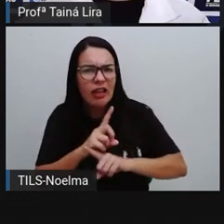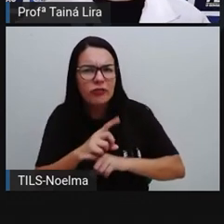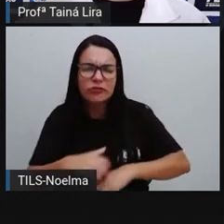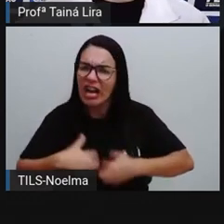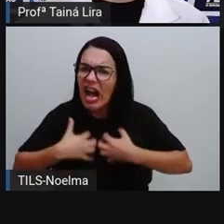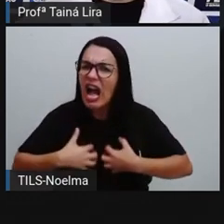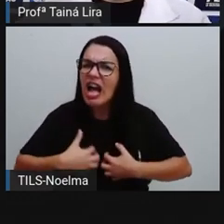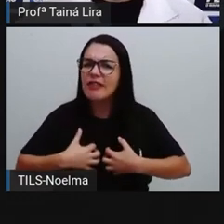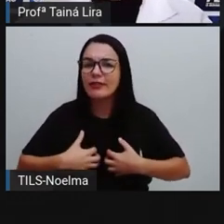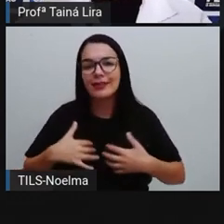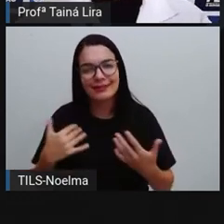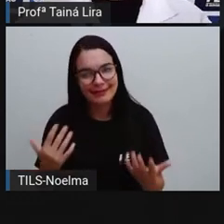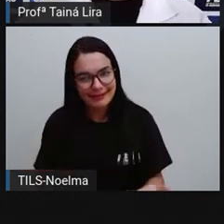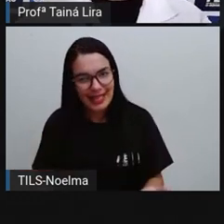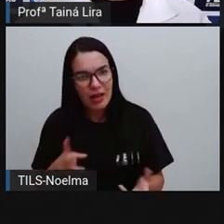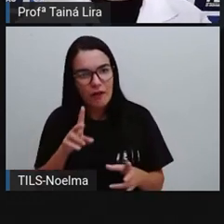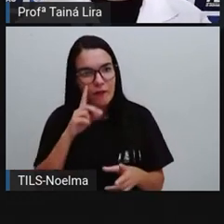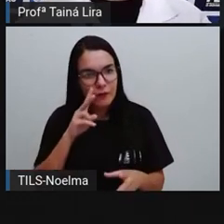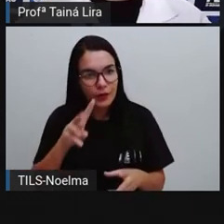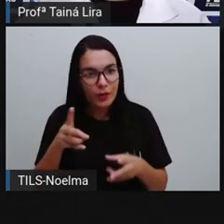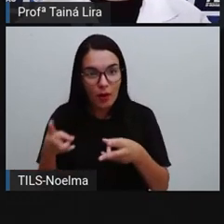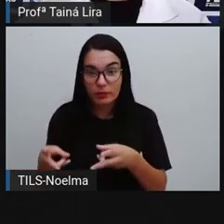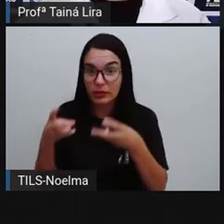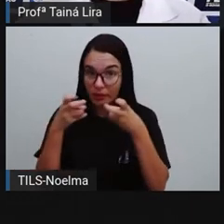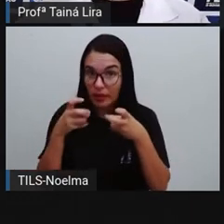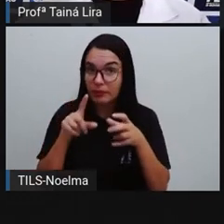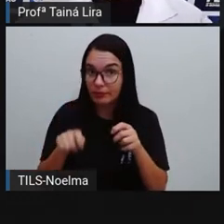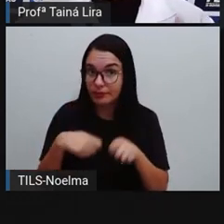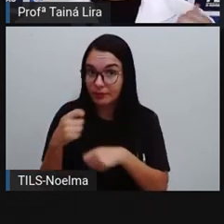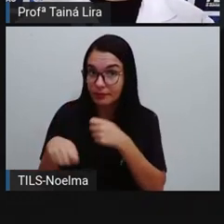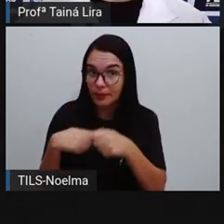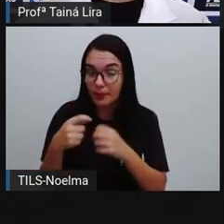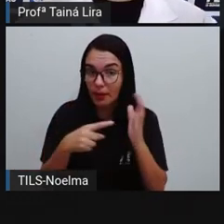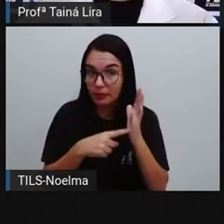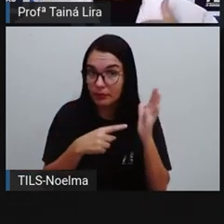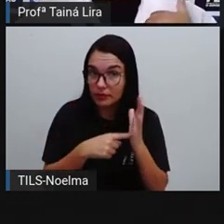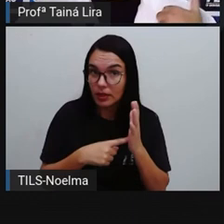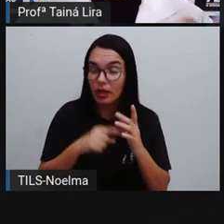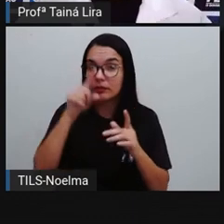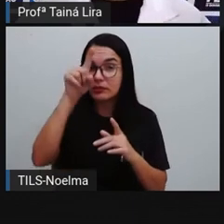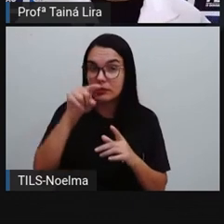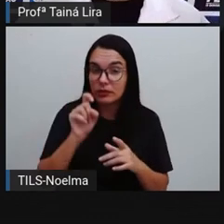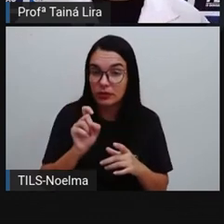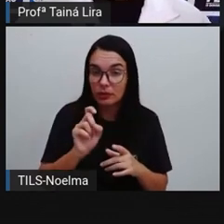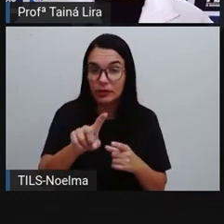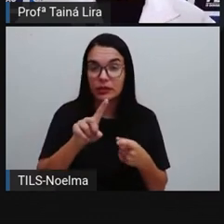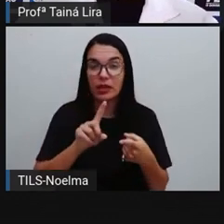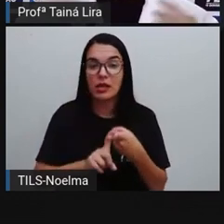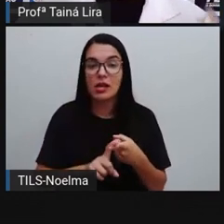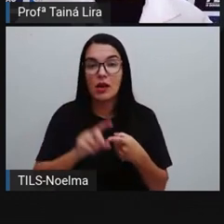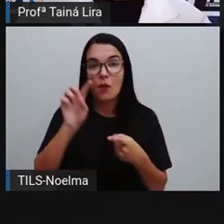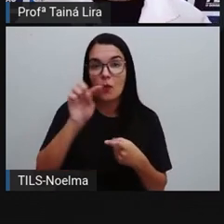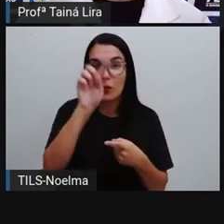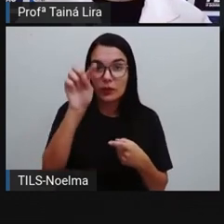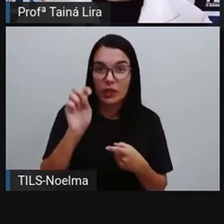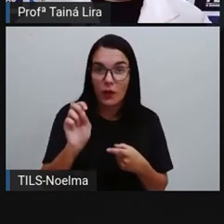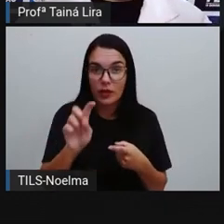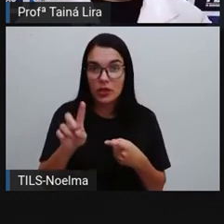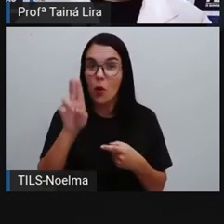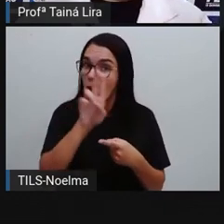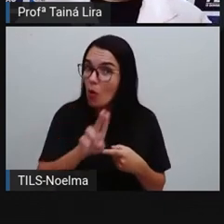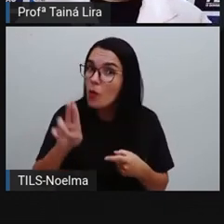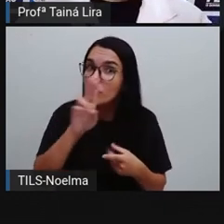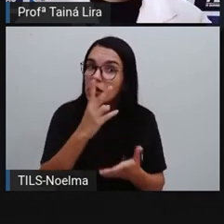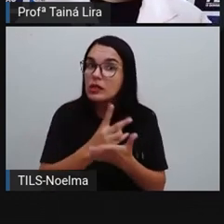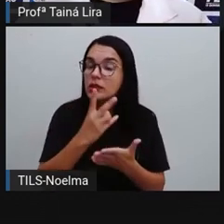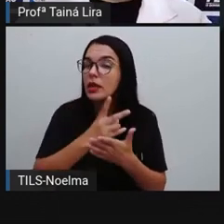chateado ali, né? Observar aí os sinais de pontuação, a exclamação, a interrogação que a gente usa ali nas histórias